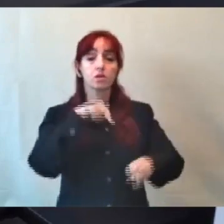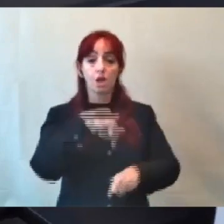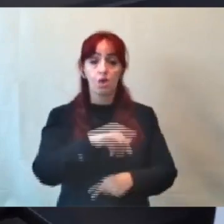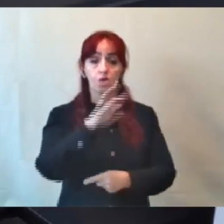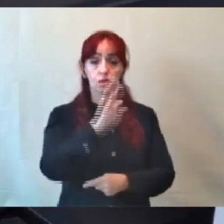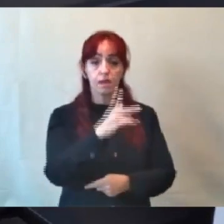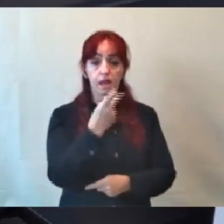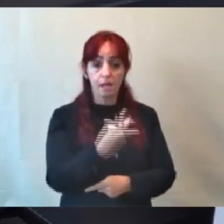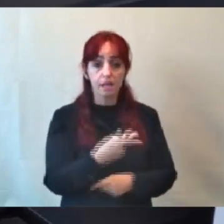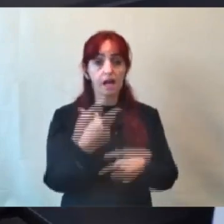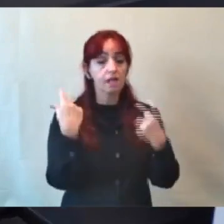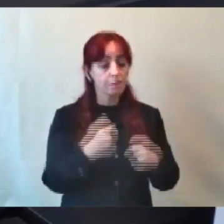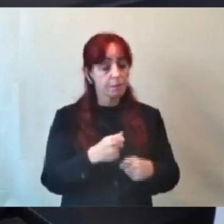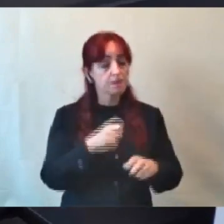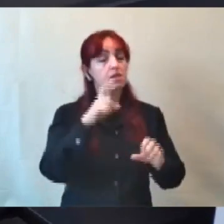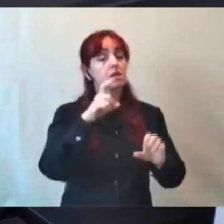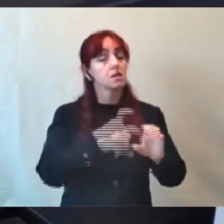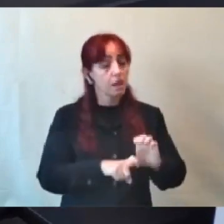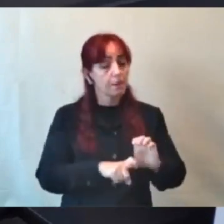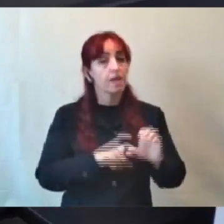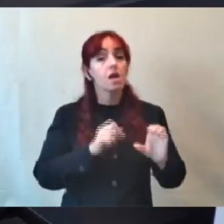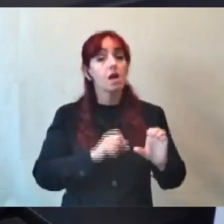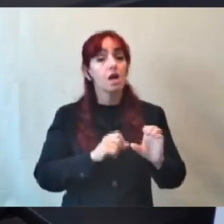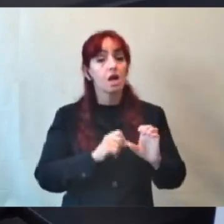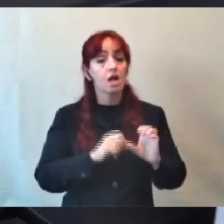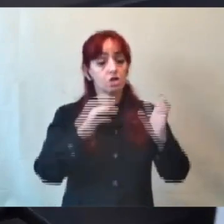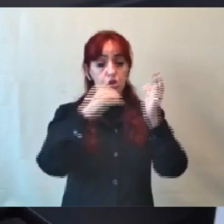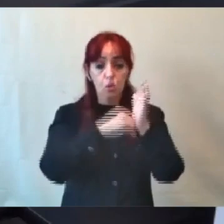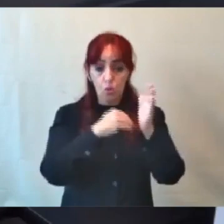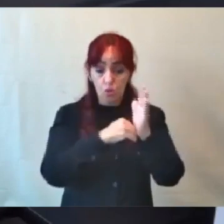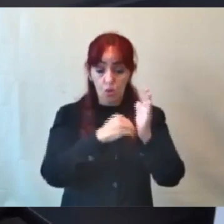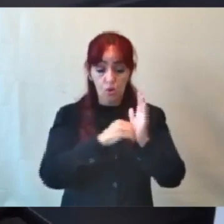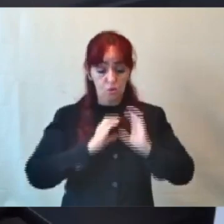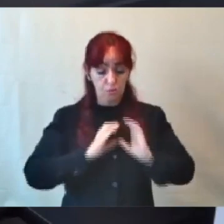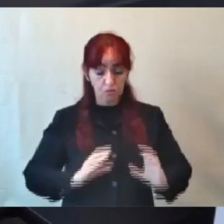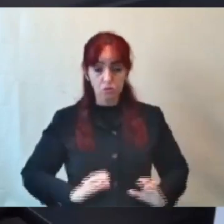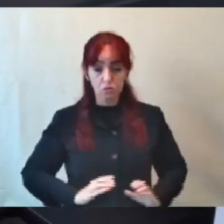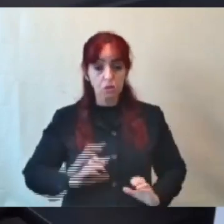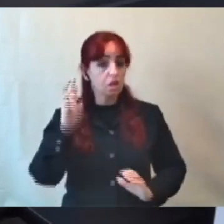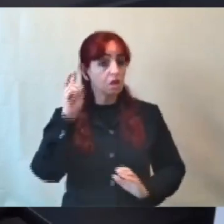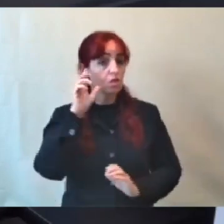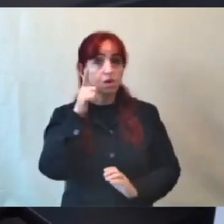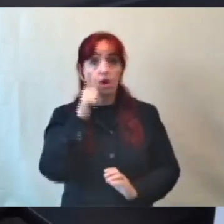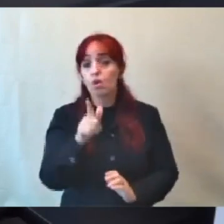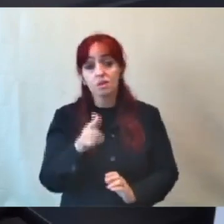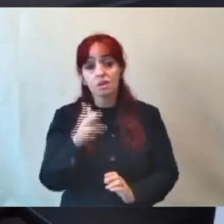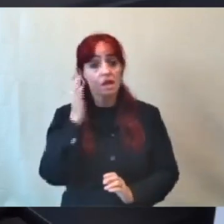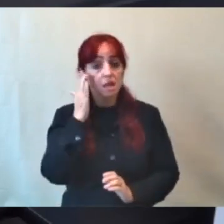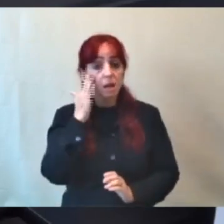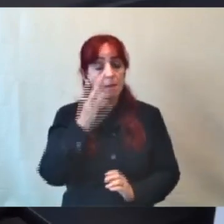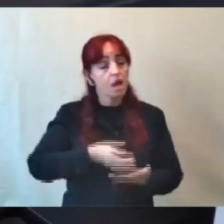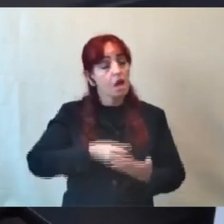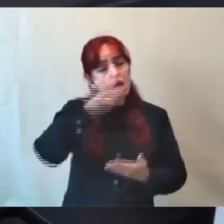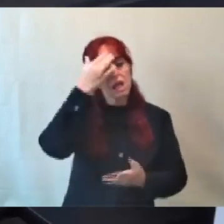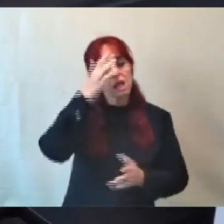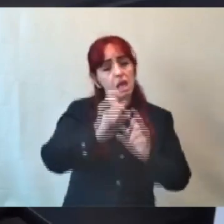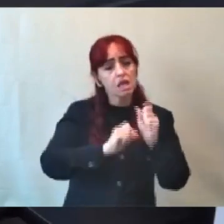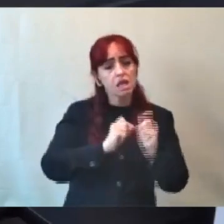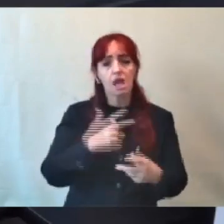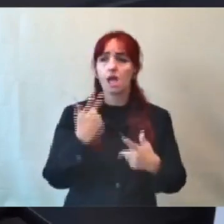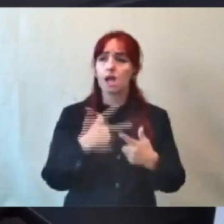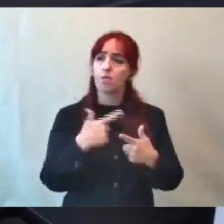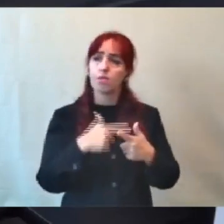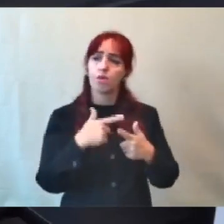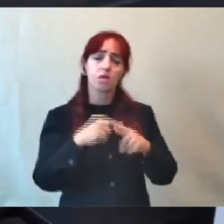dependem do código de posturas e que não conseguem ter clareza das regras, que não conseguem entender por que que determinar tamanho de